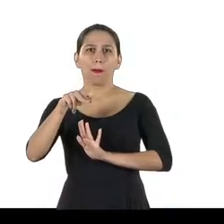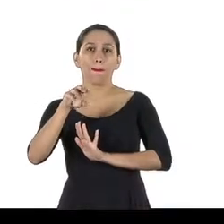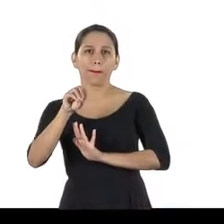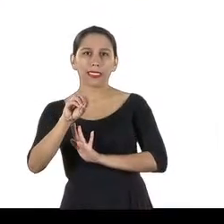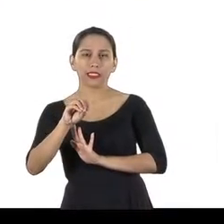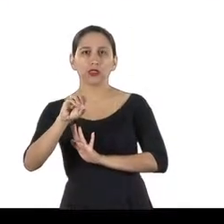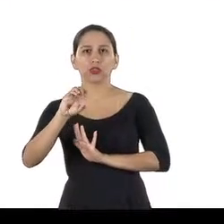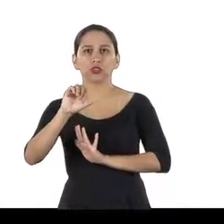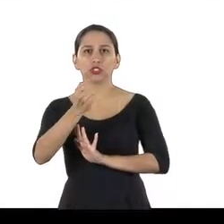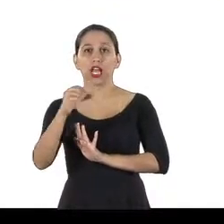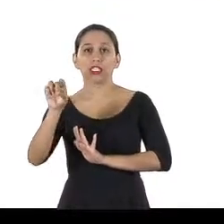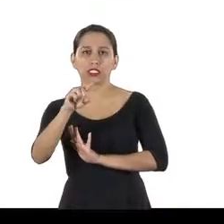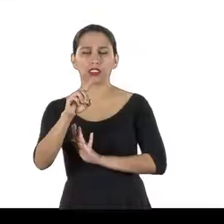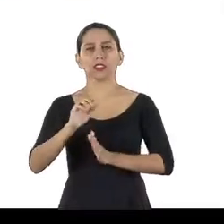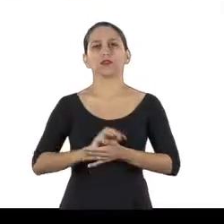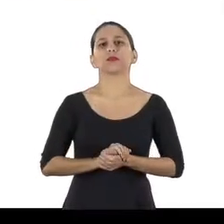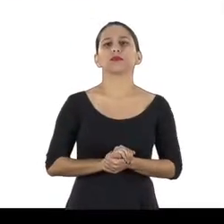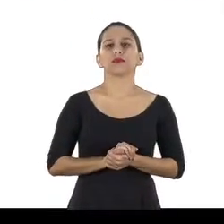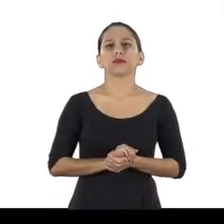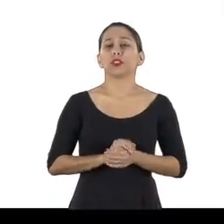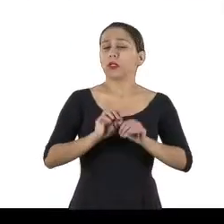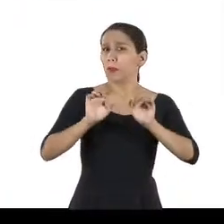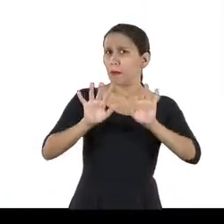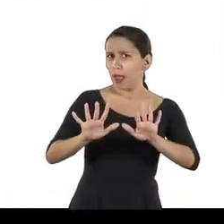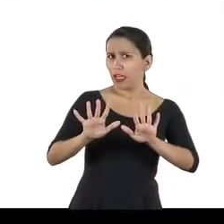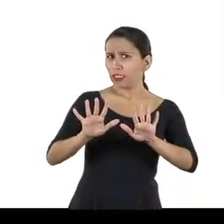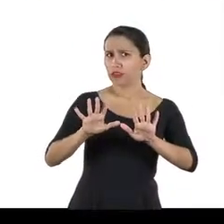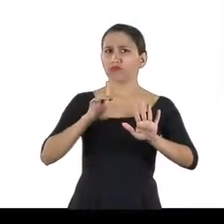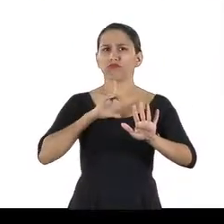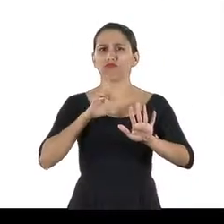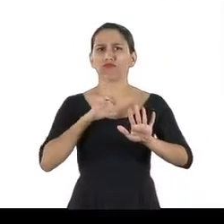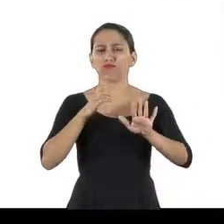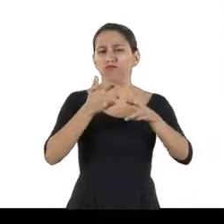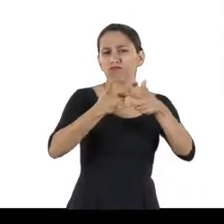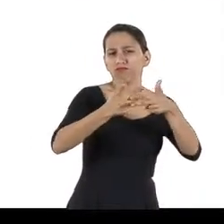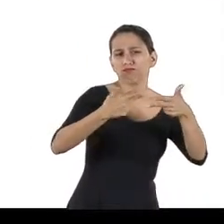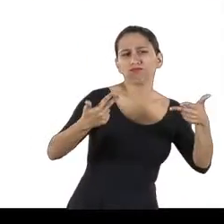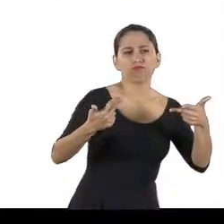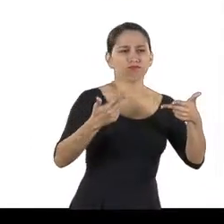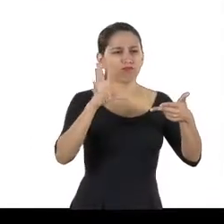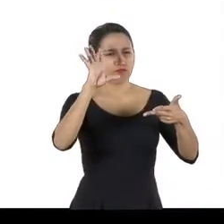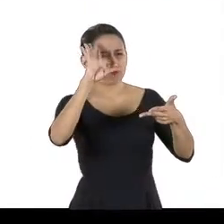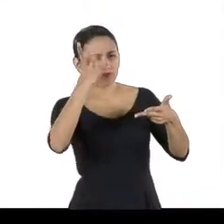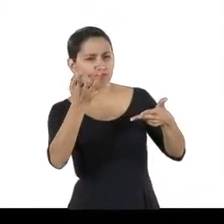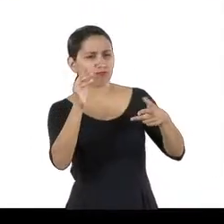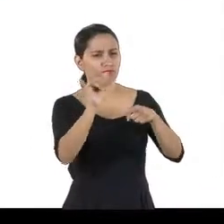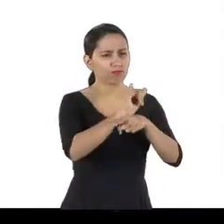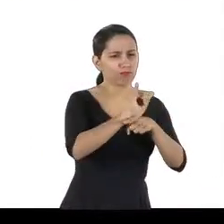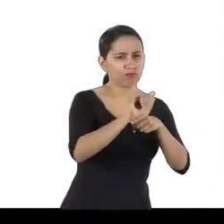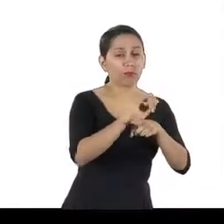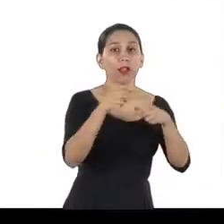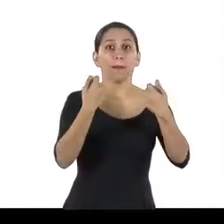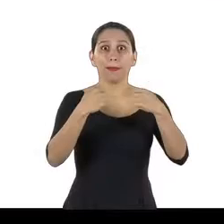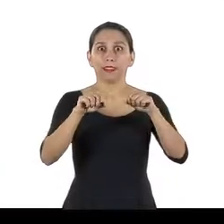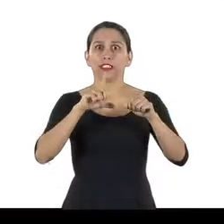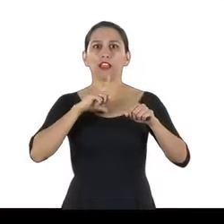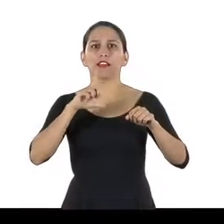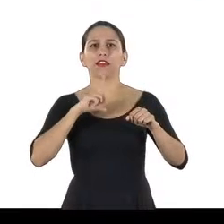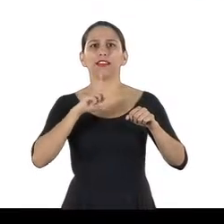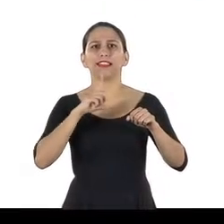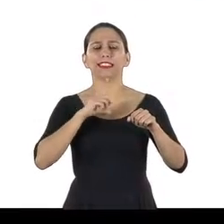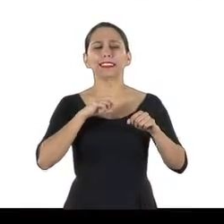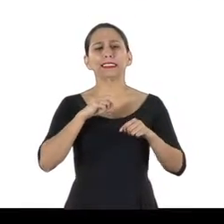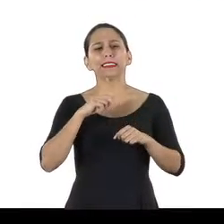Além do aspecto material, como equipamentos e treinamentos, também deve haver uma mudança de filosofia da empresa, que deve abrir